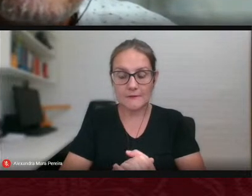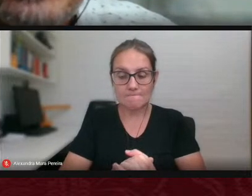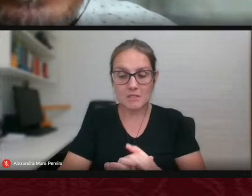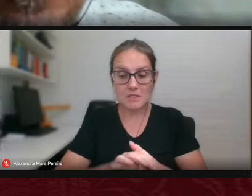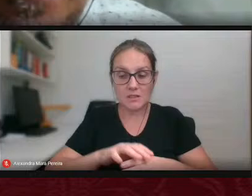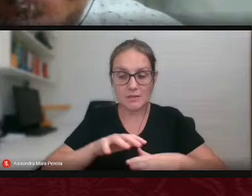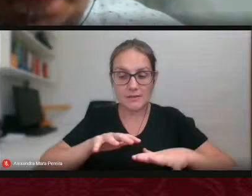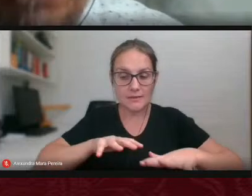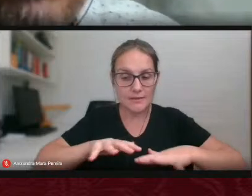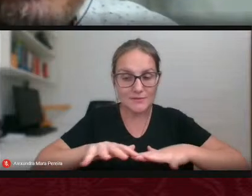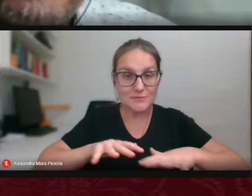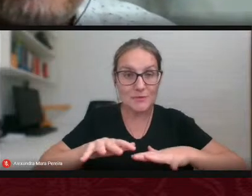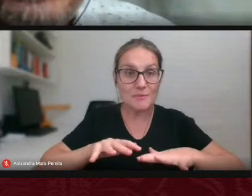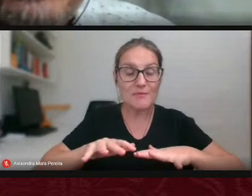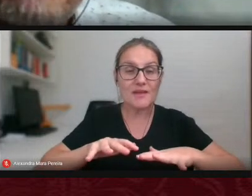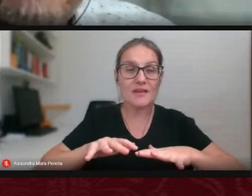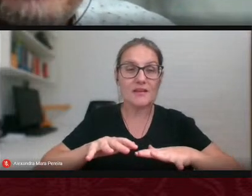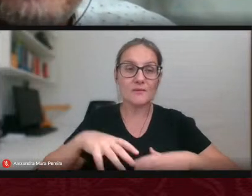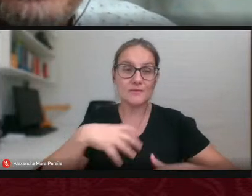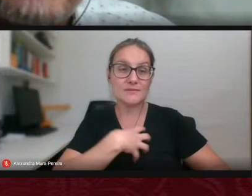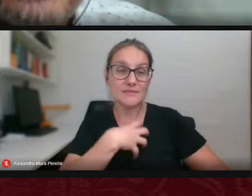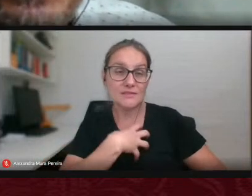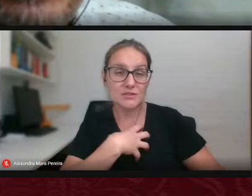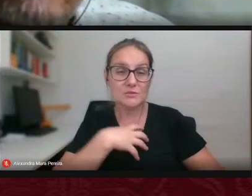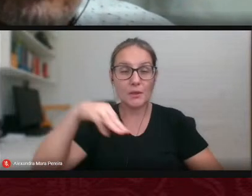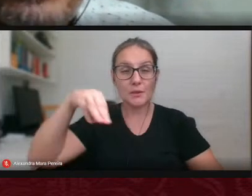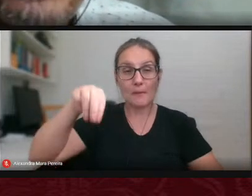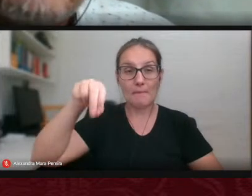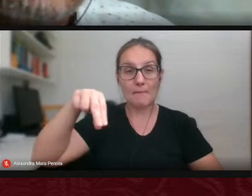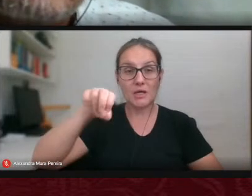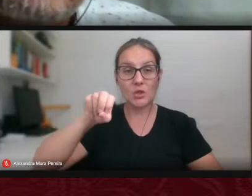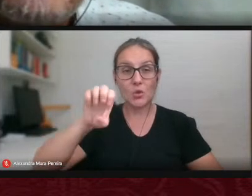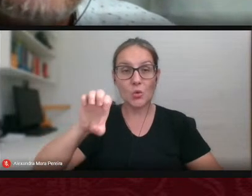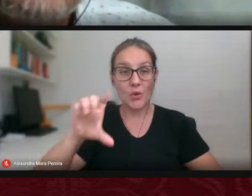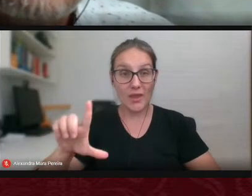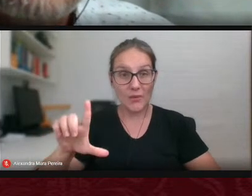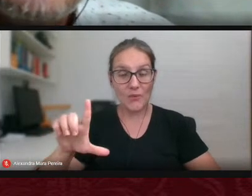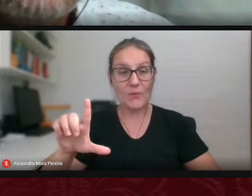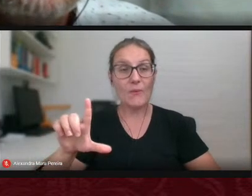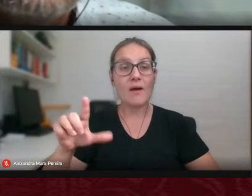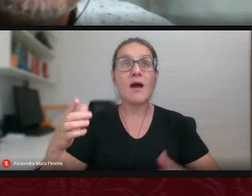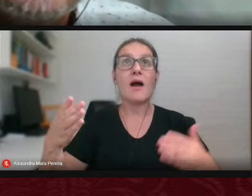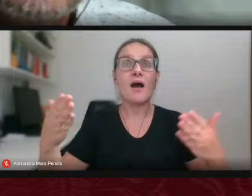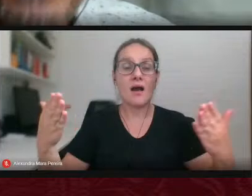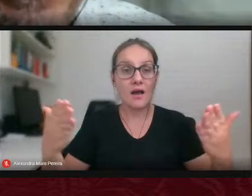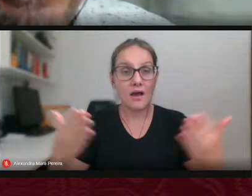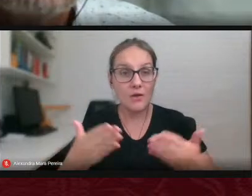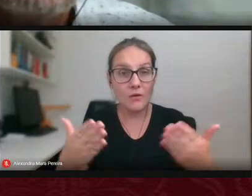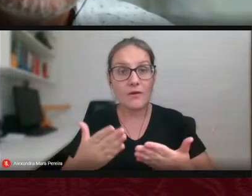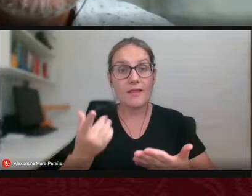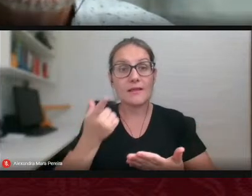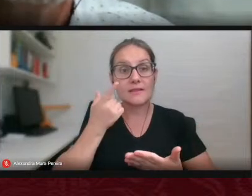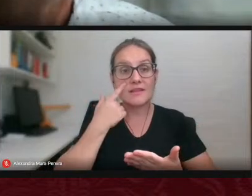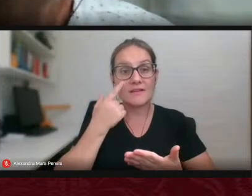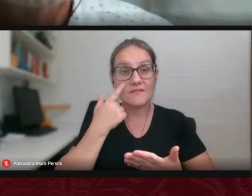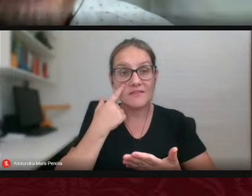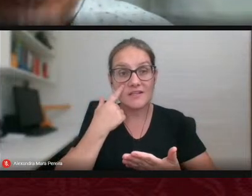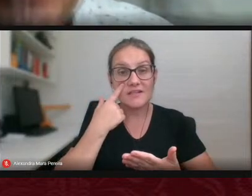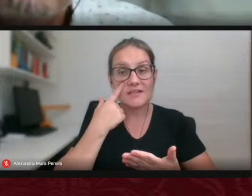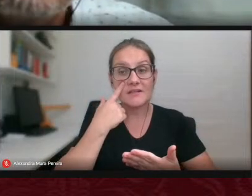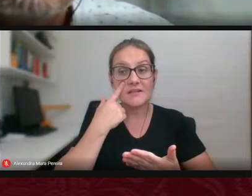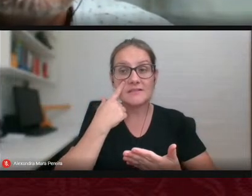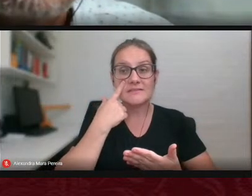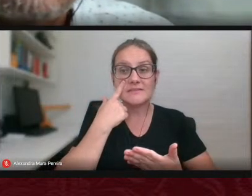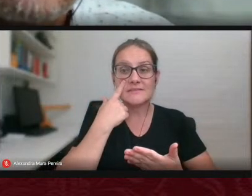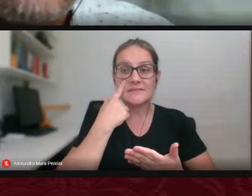ela também estará agora servindo de árvore para